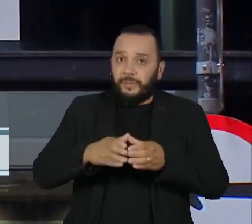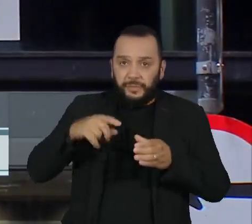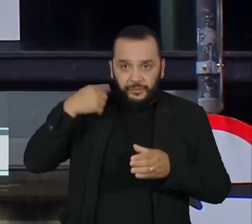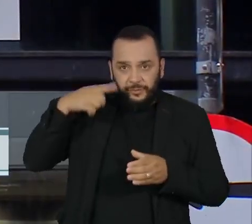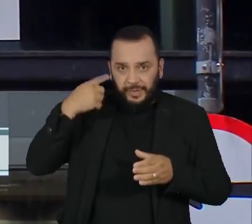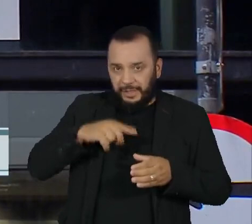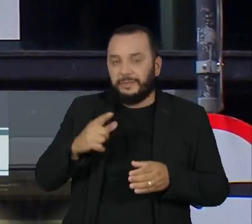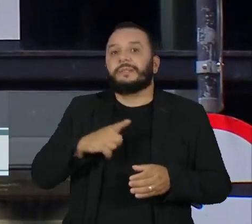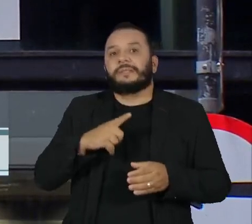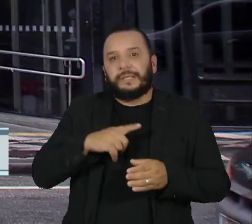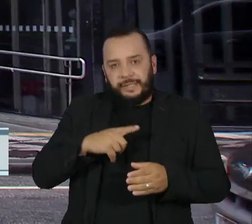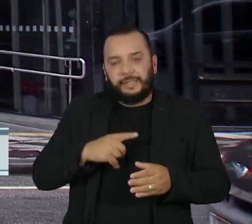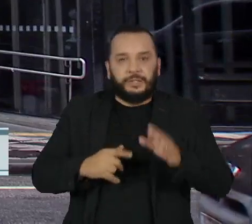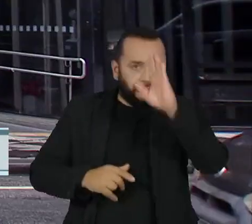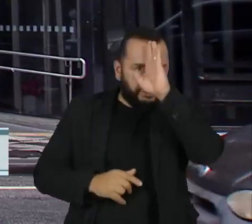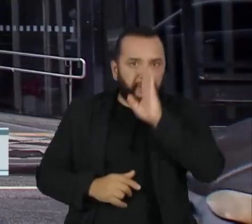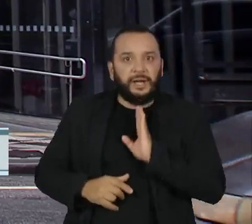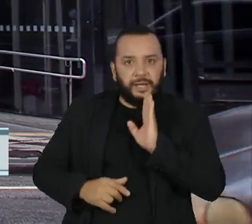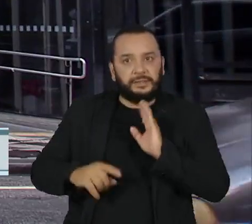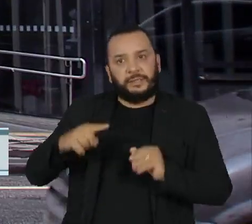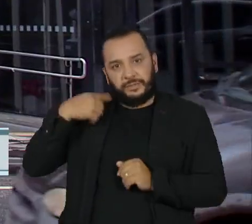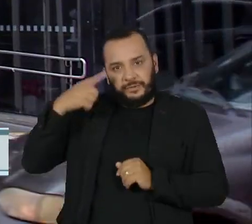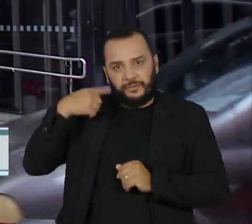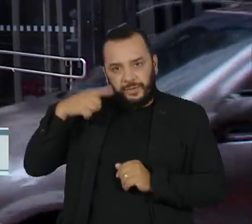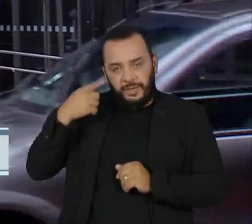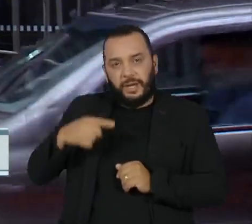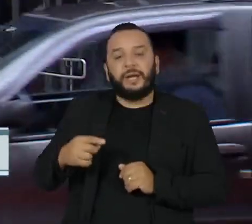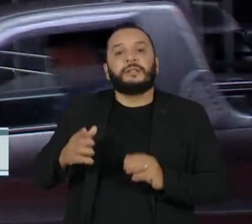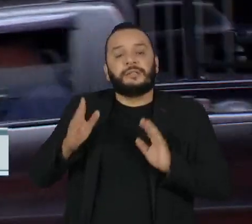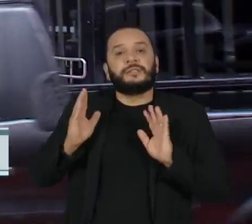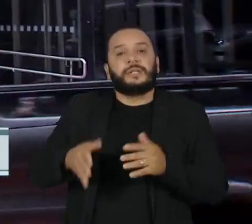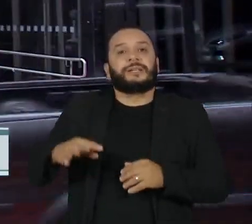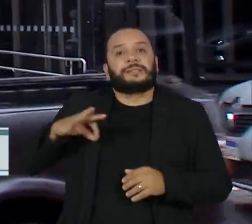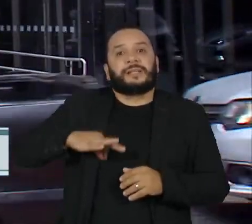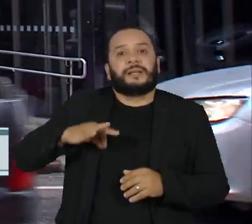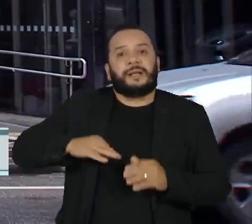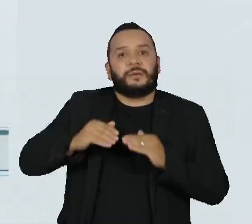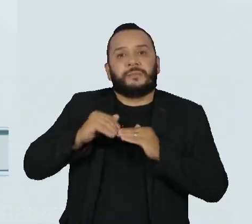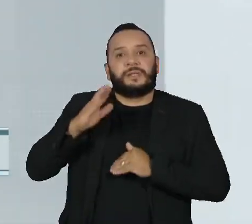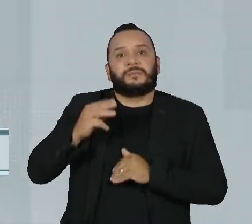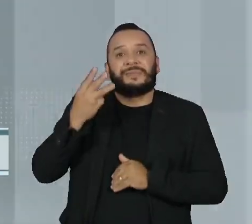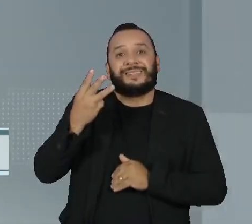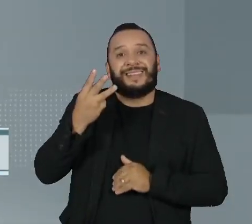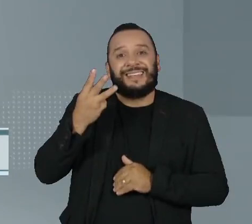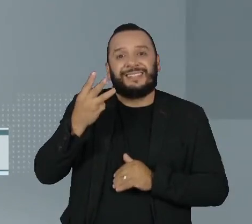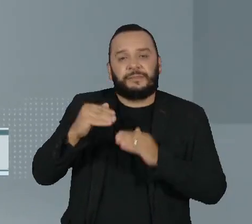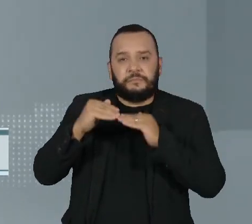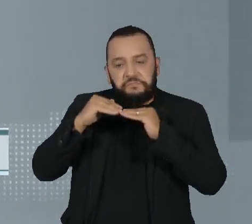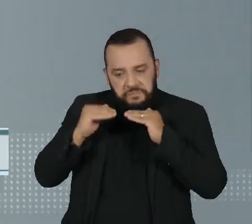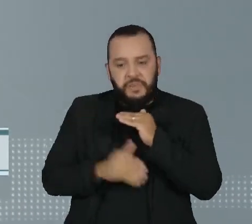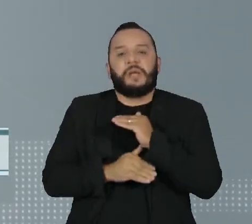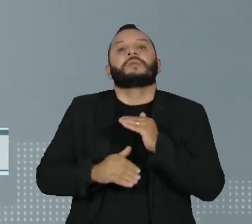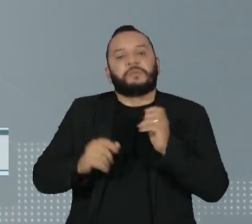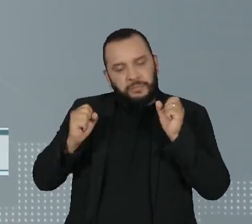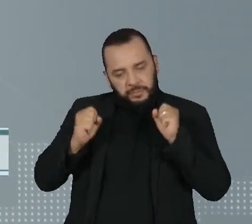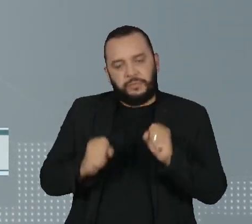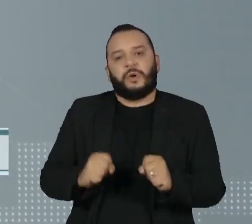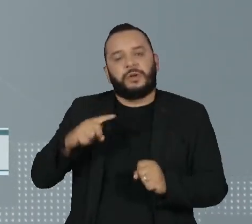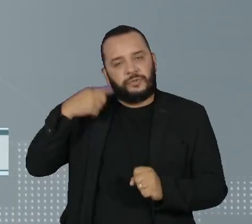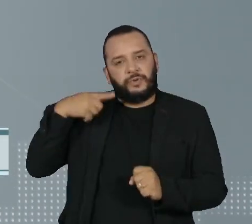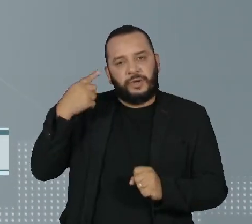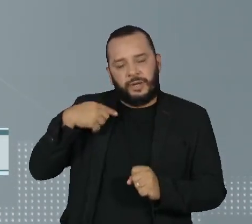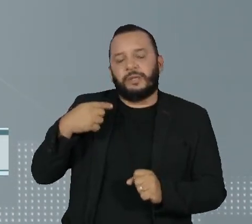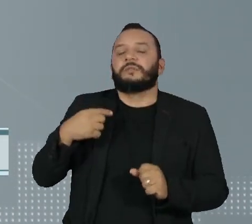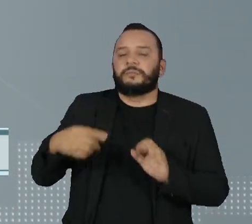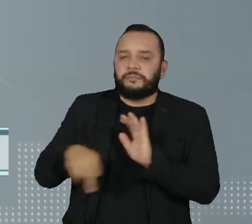garantem acesso de graça a advogados para quem ganha menos de três salários mínimos. Um levantamento feito pelo jornalismo da TV